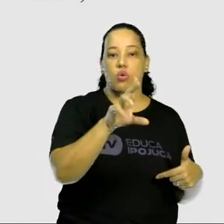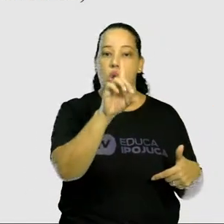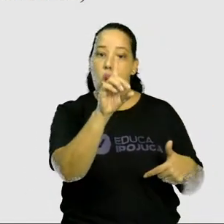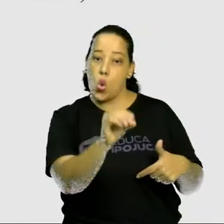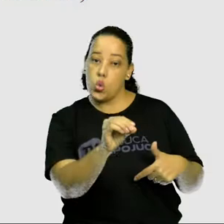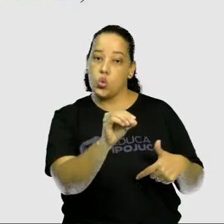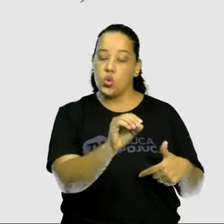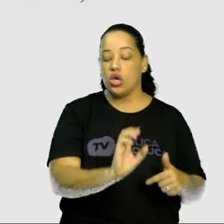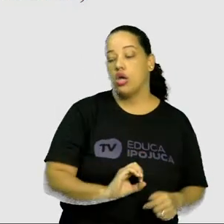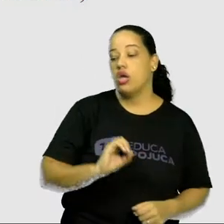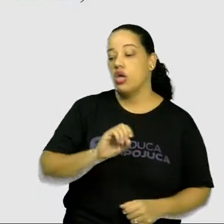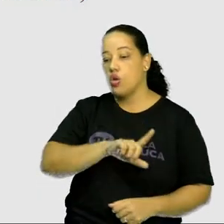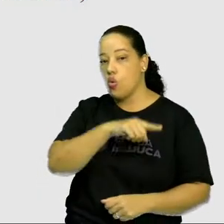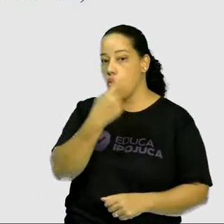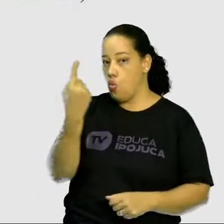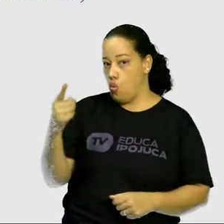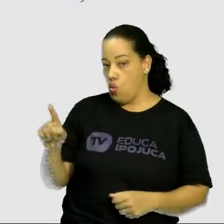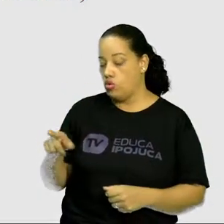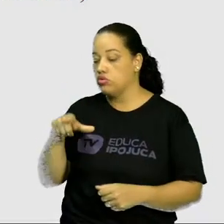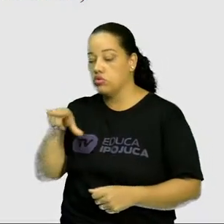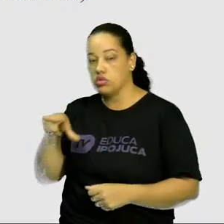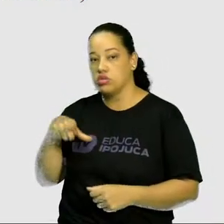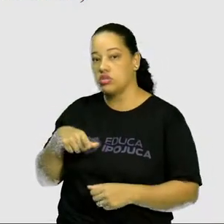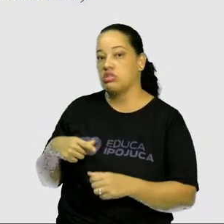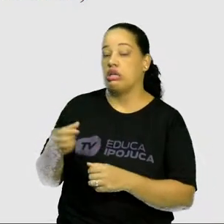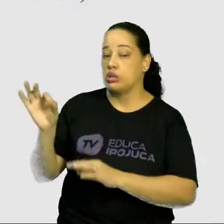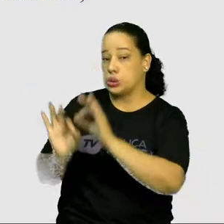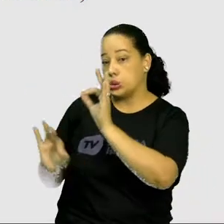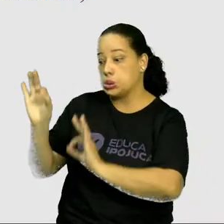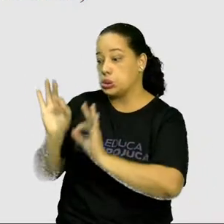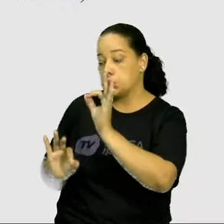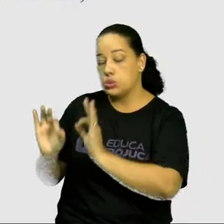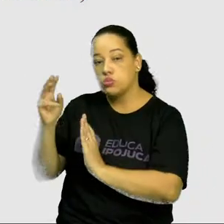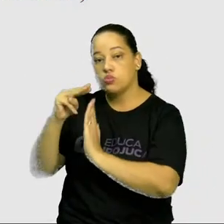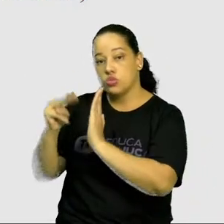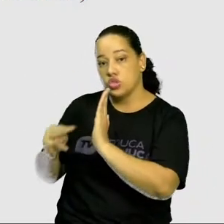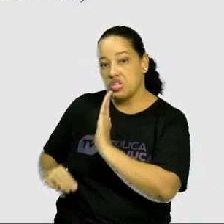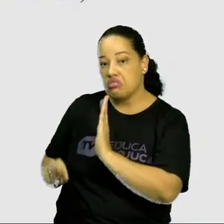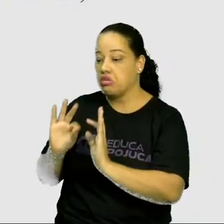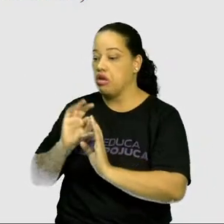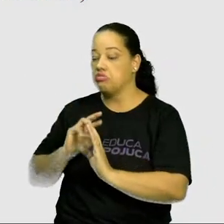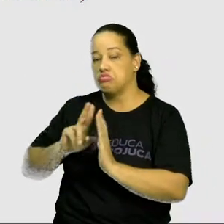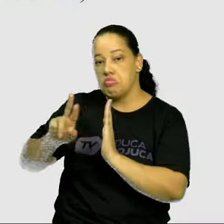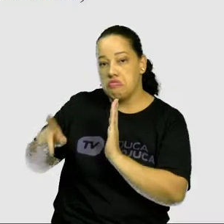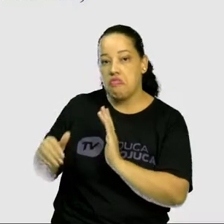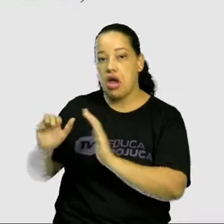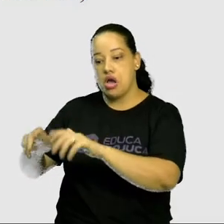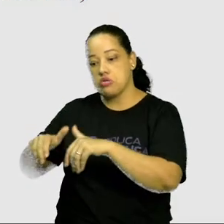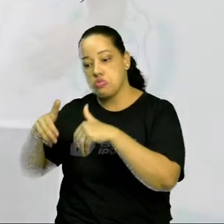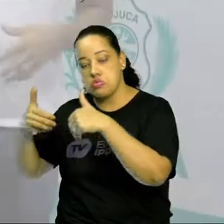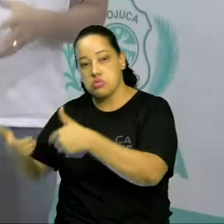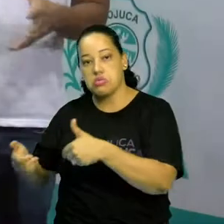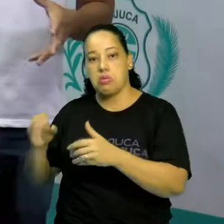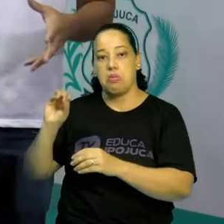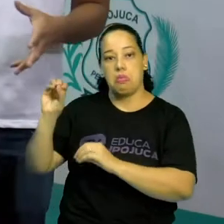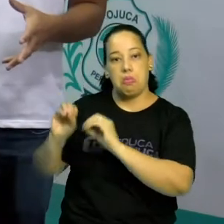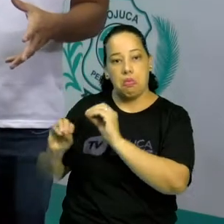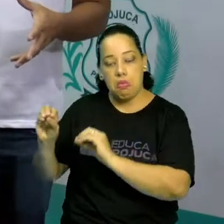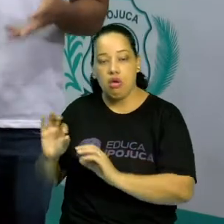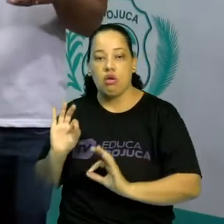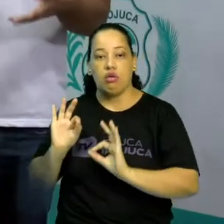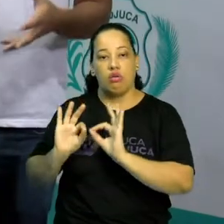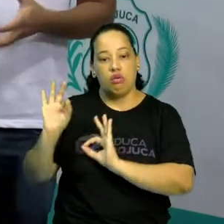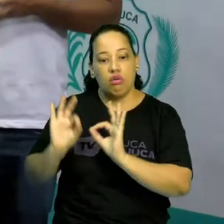como Dominó, Dama, Xadrez, Baralho, Quebra-Cabeça, Uno, que são exemplos de jogos de